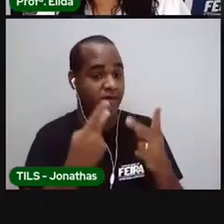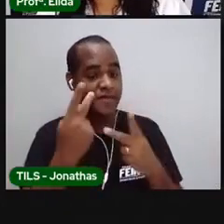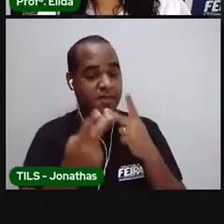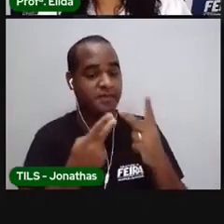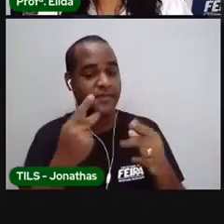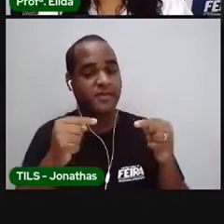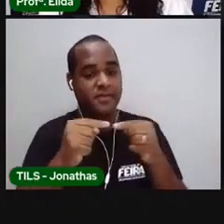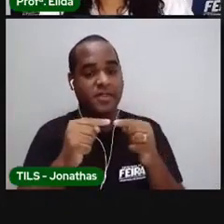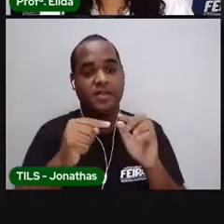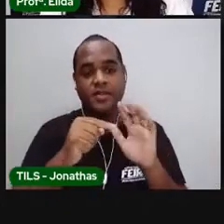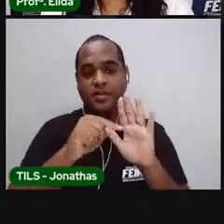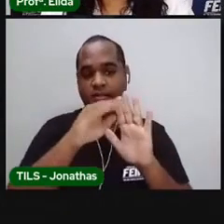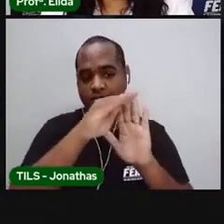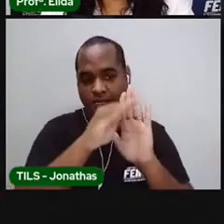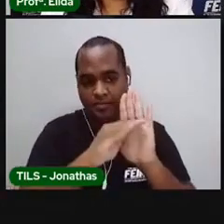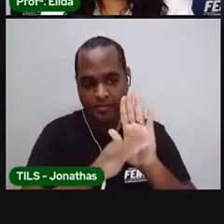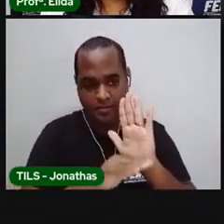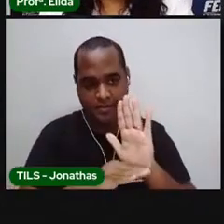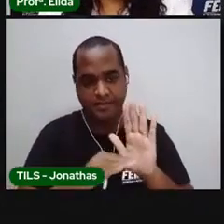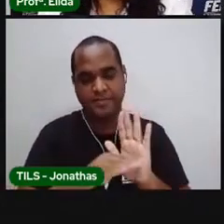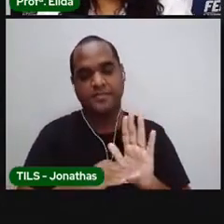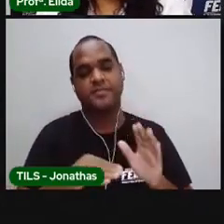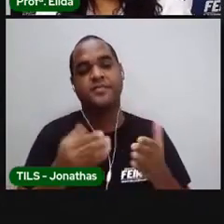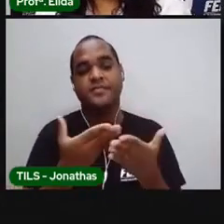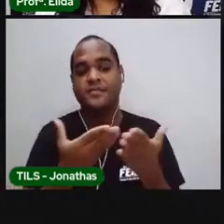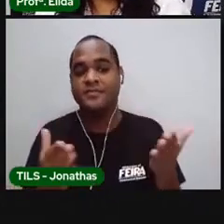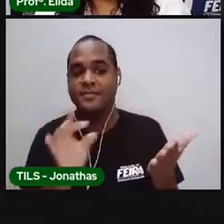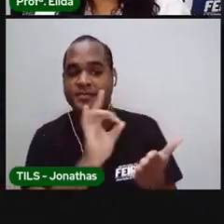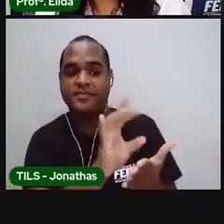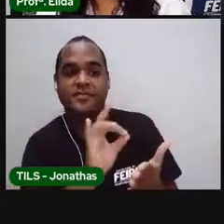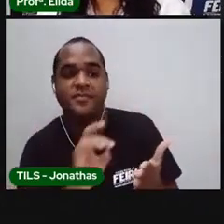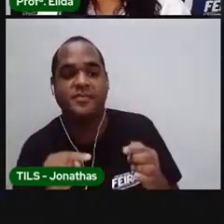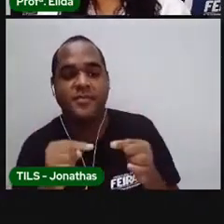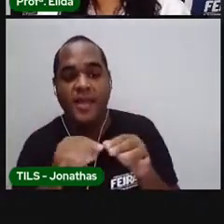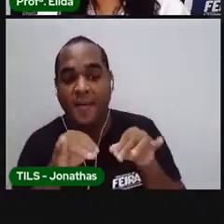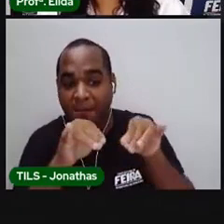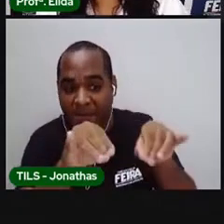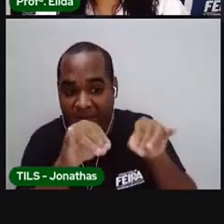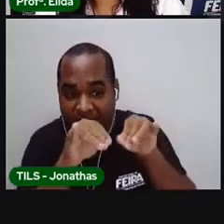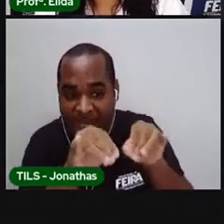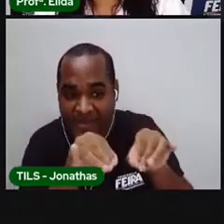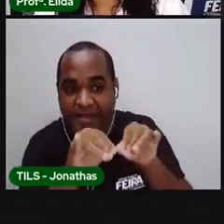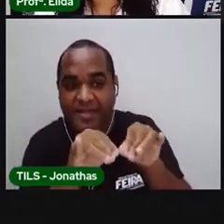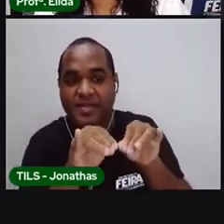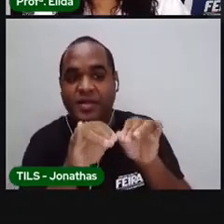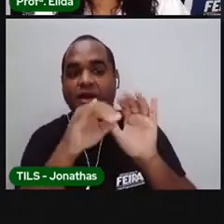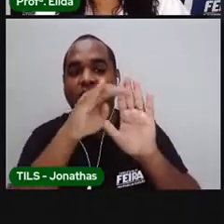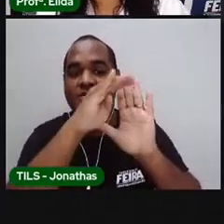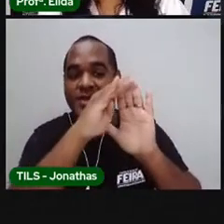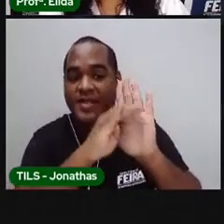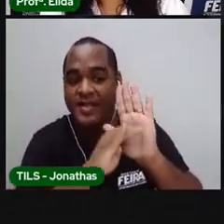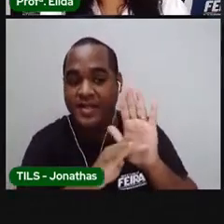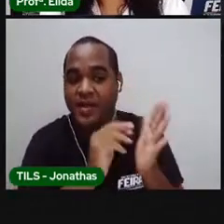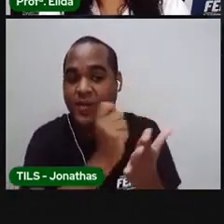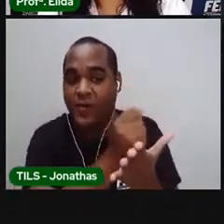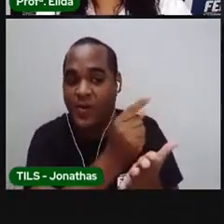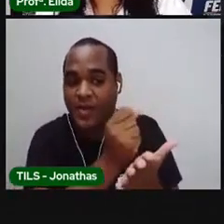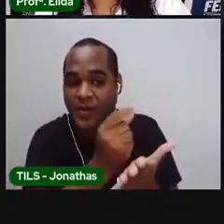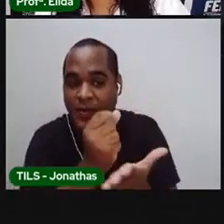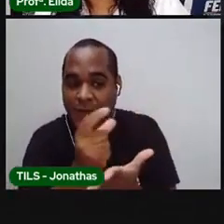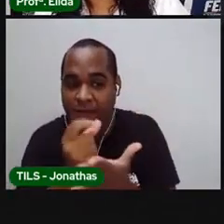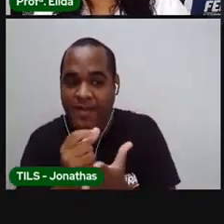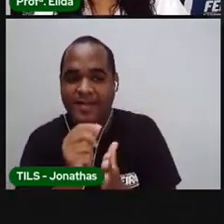escrito. Quando nós vamos ao mercado, nós colocamos lista de compras. E nós